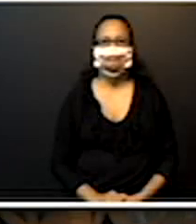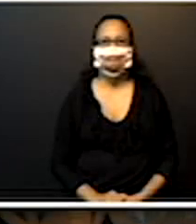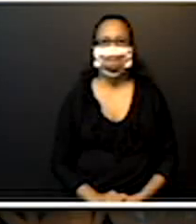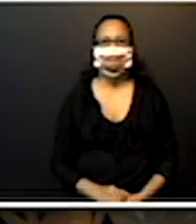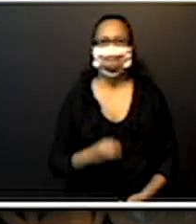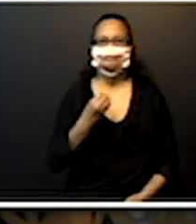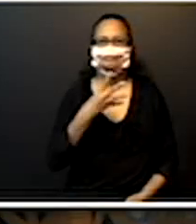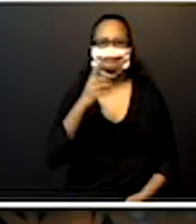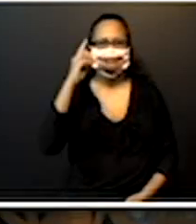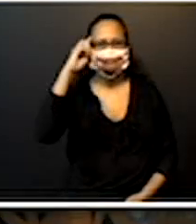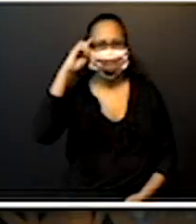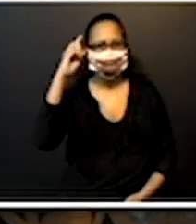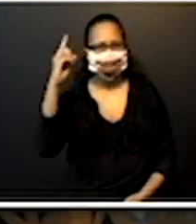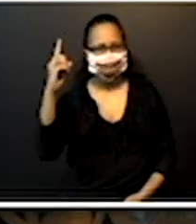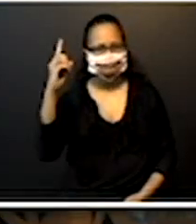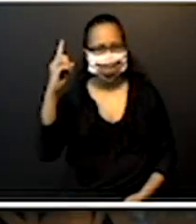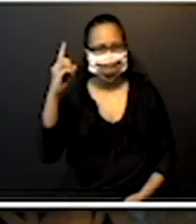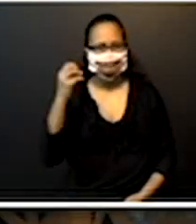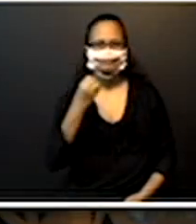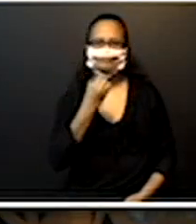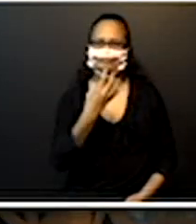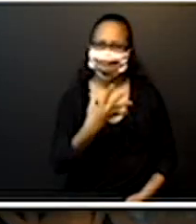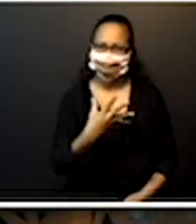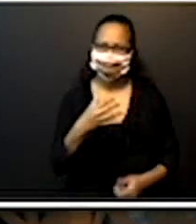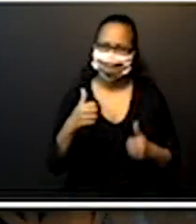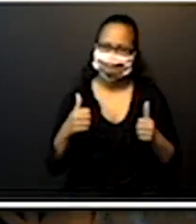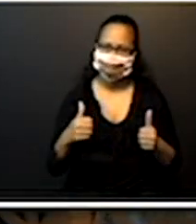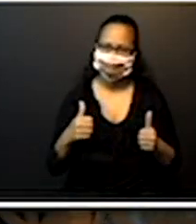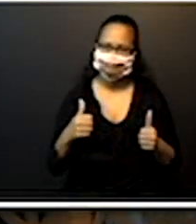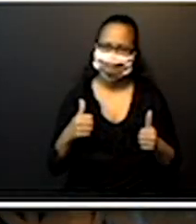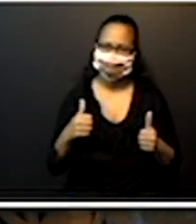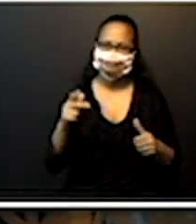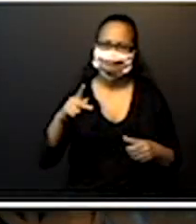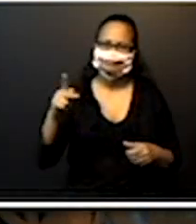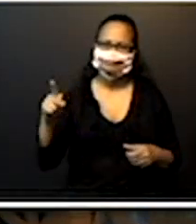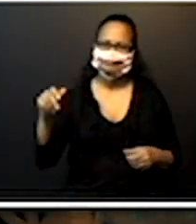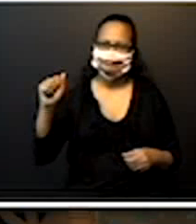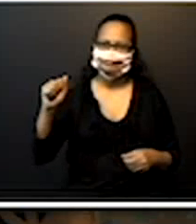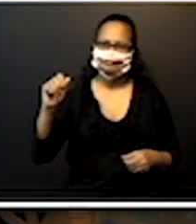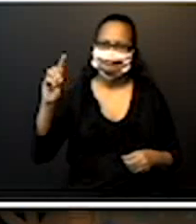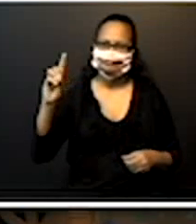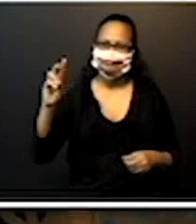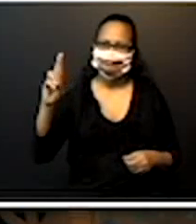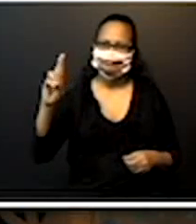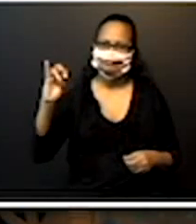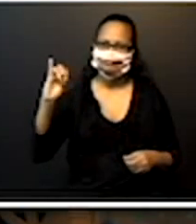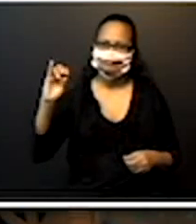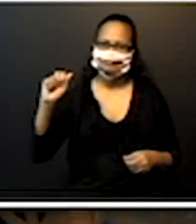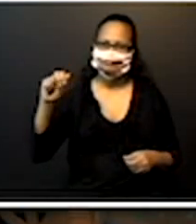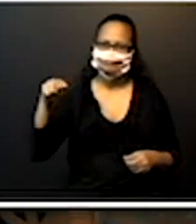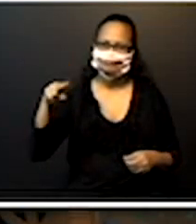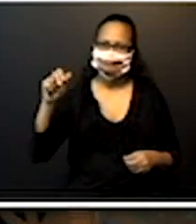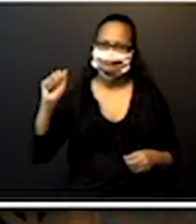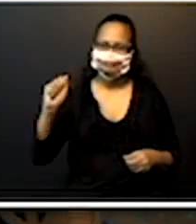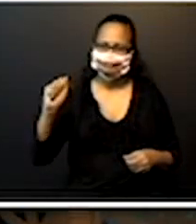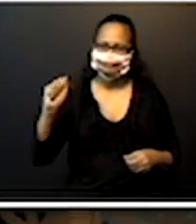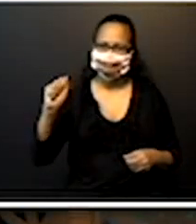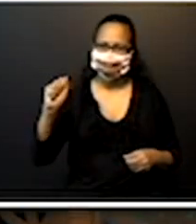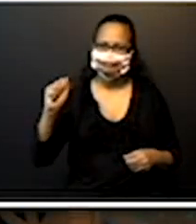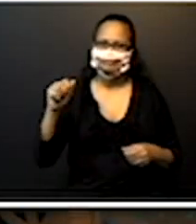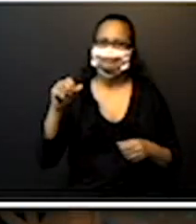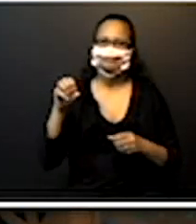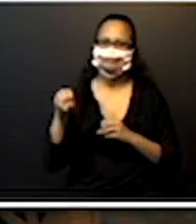Bom dia, meninos. Tudo bem? Eu sou a professora Adriana e eu estou aqui para ministrar as aulas de